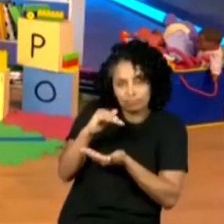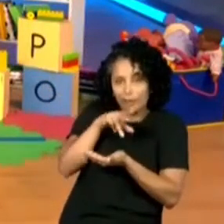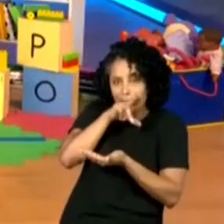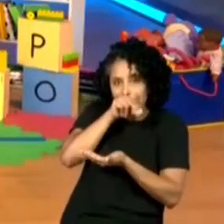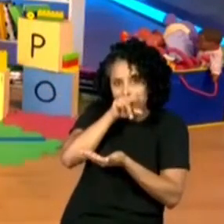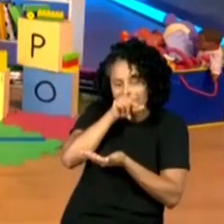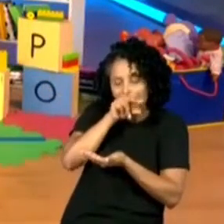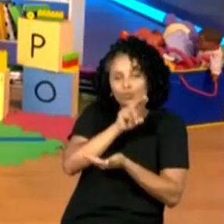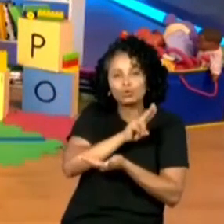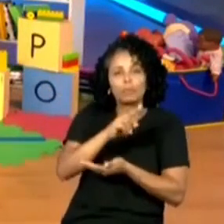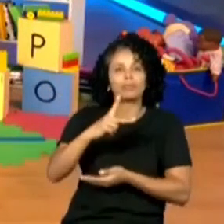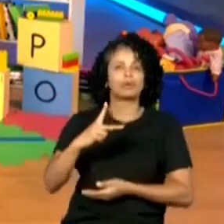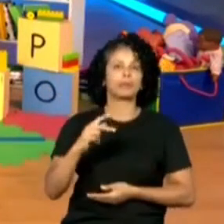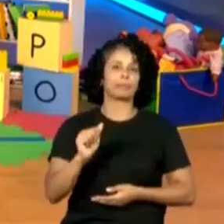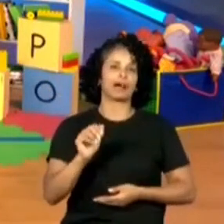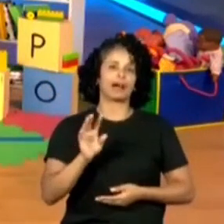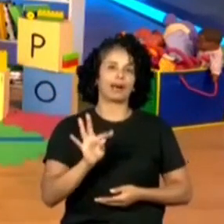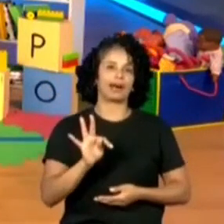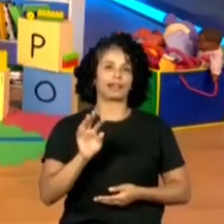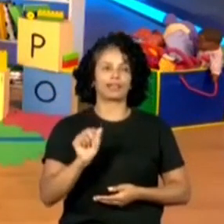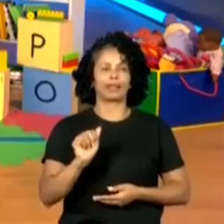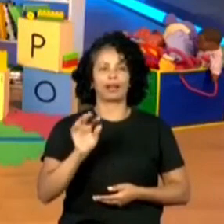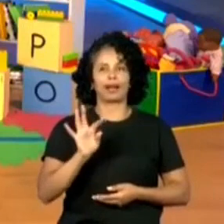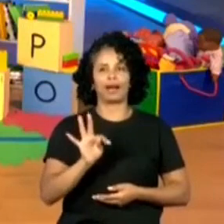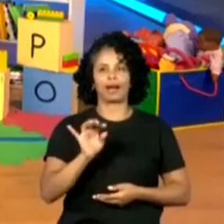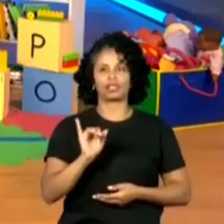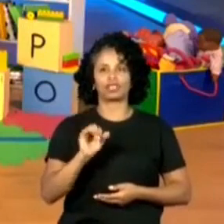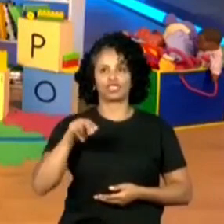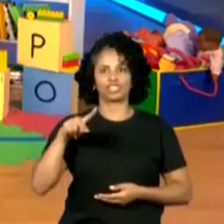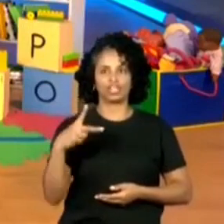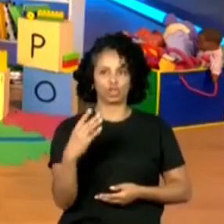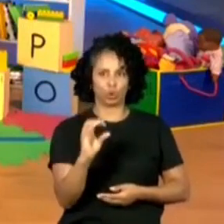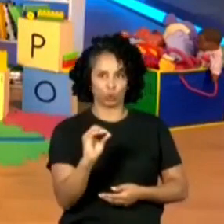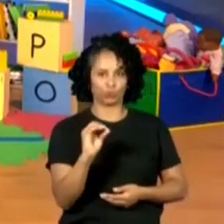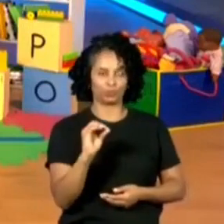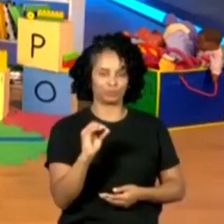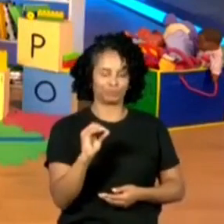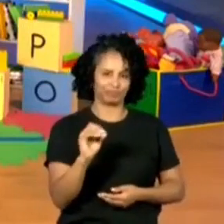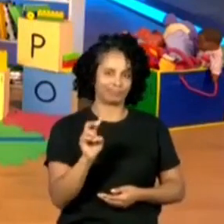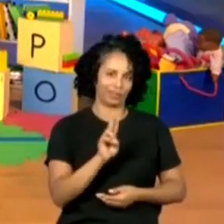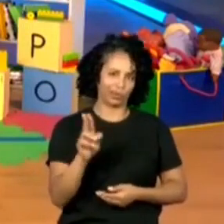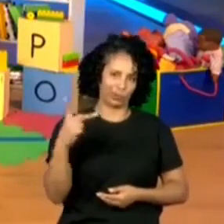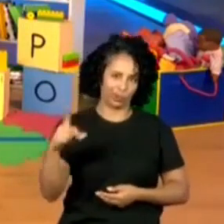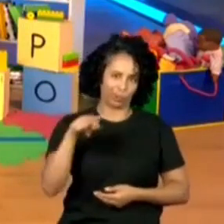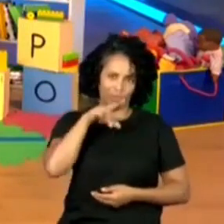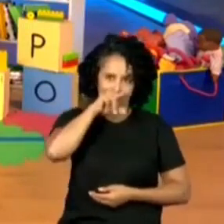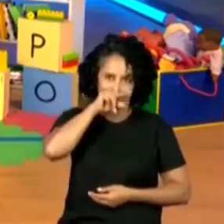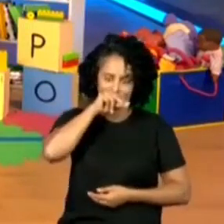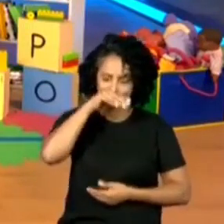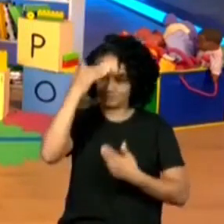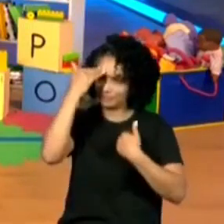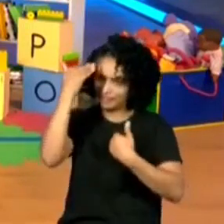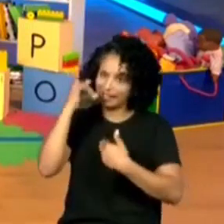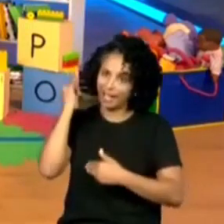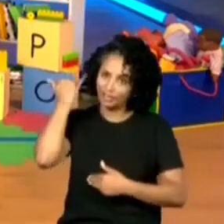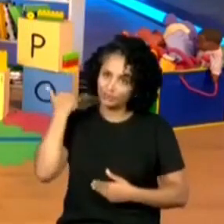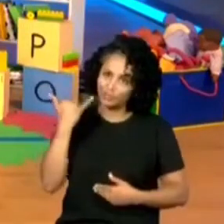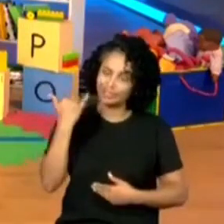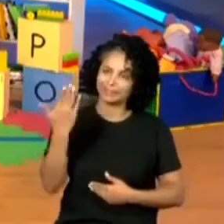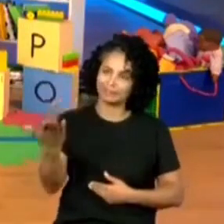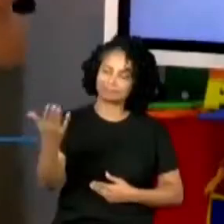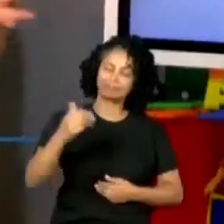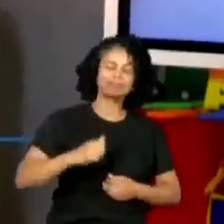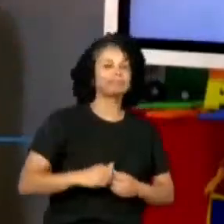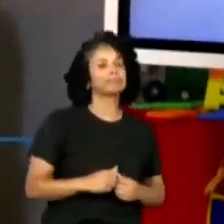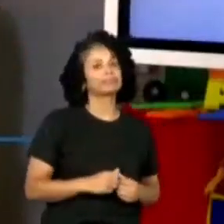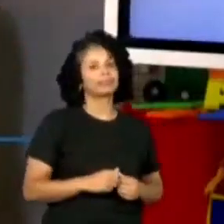Patatinho. Além de ser um pato, tem um nome. Patatinho. Obrigada, professora Juliana. E aí, pessoal,